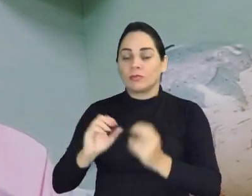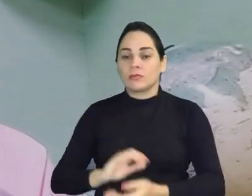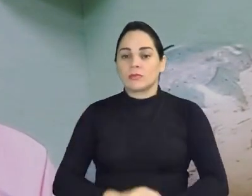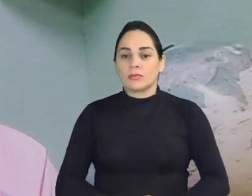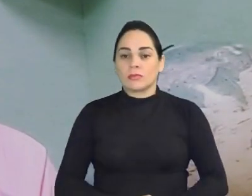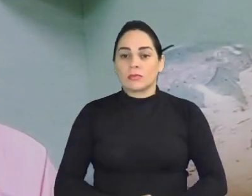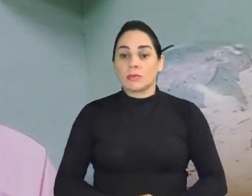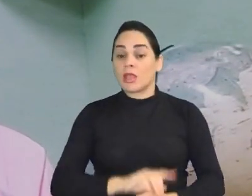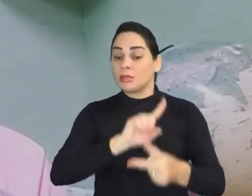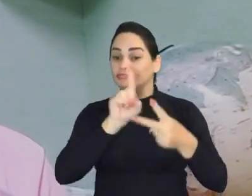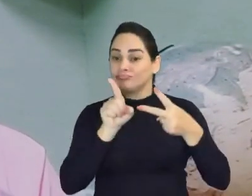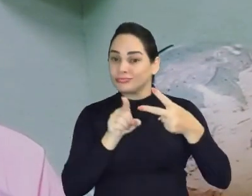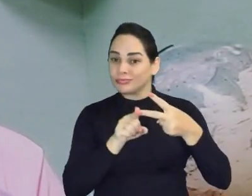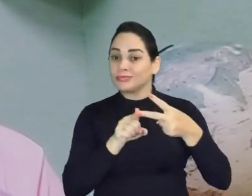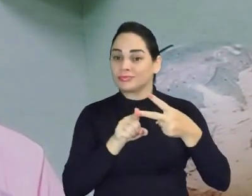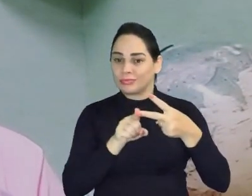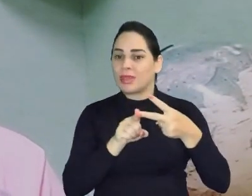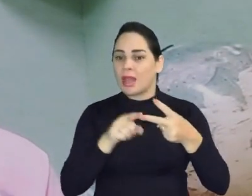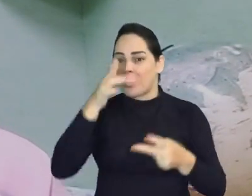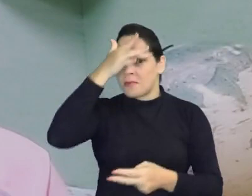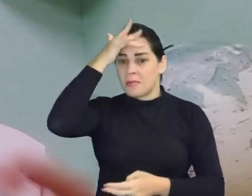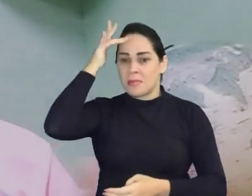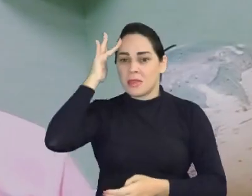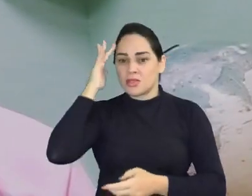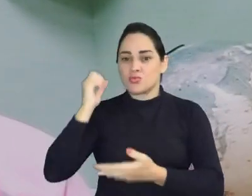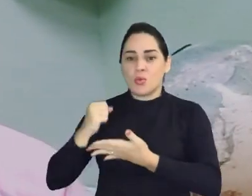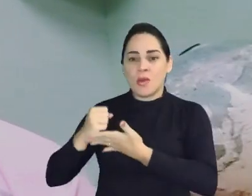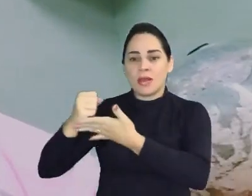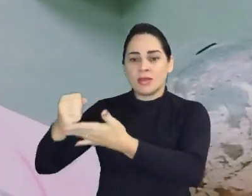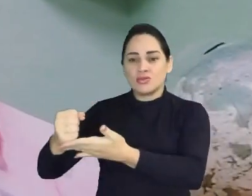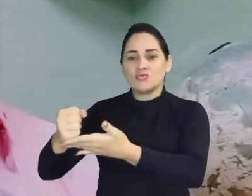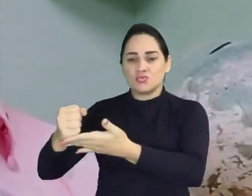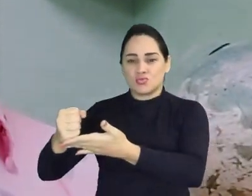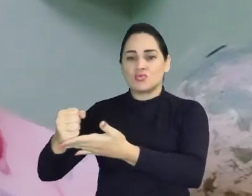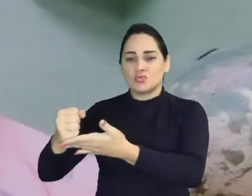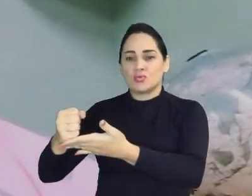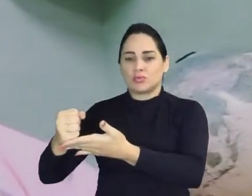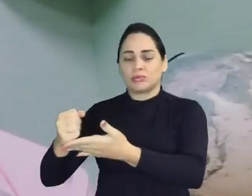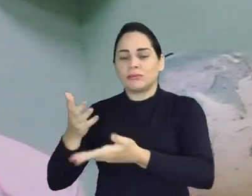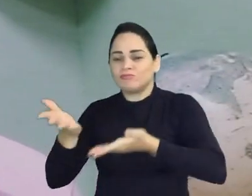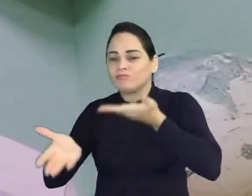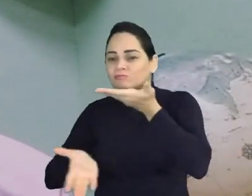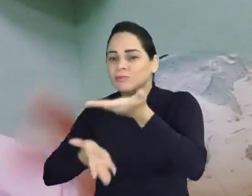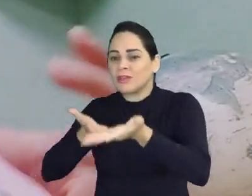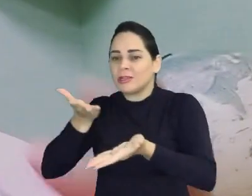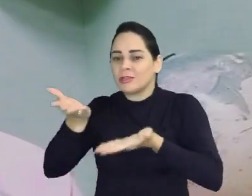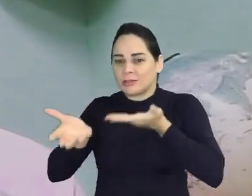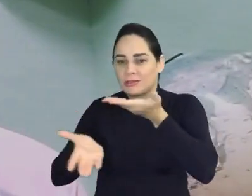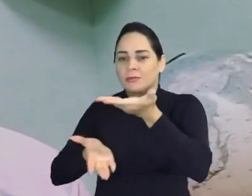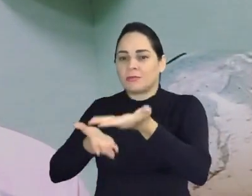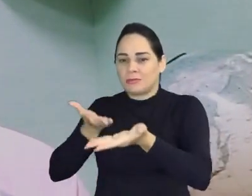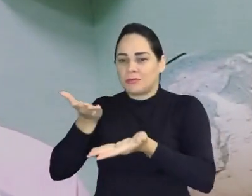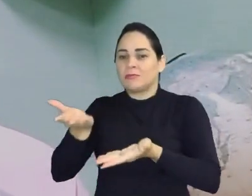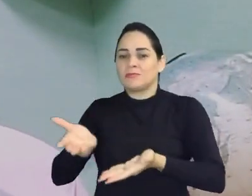tanto também quem presta um favor, quem tem